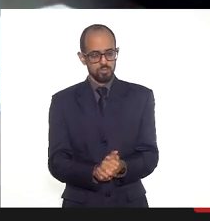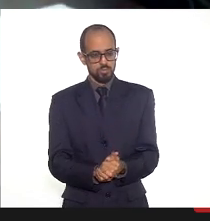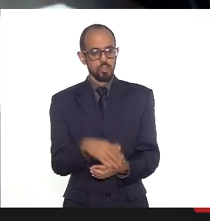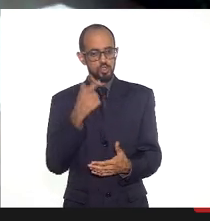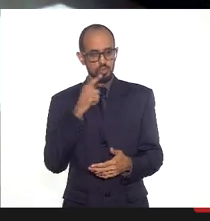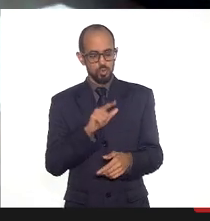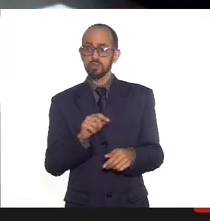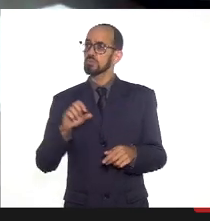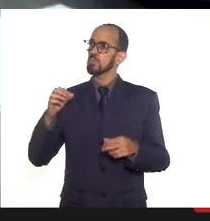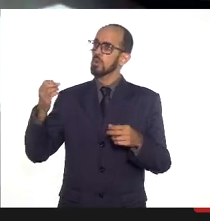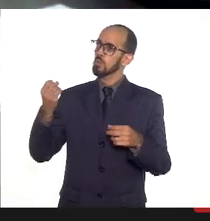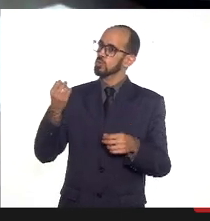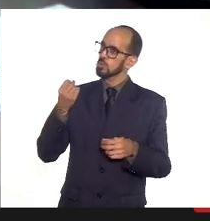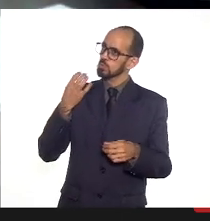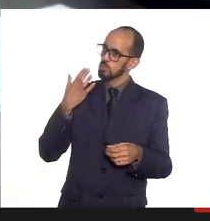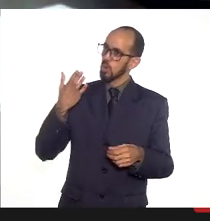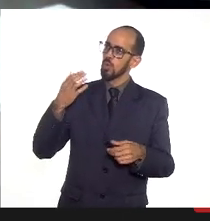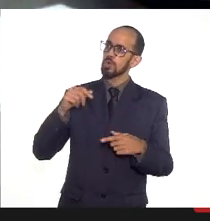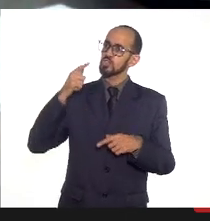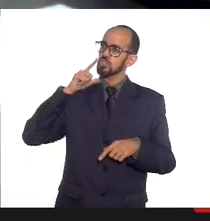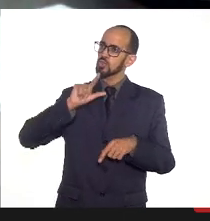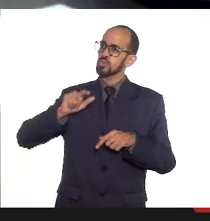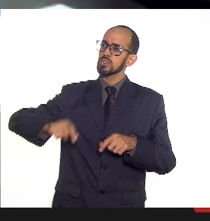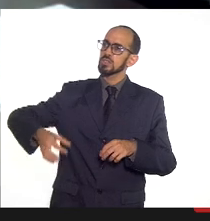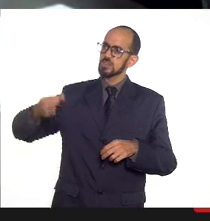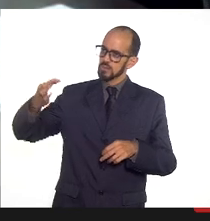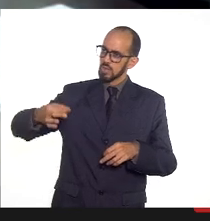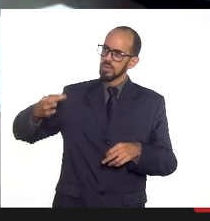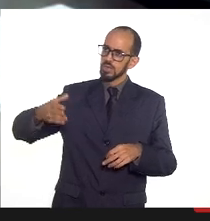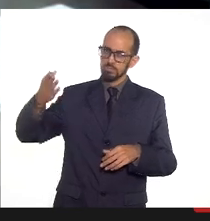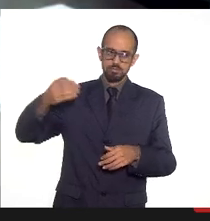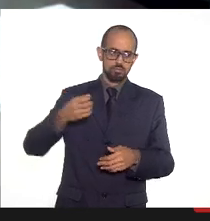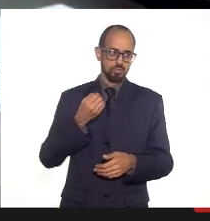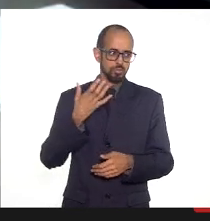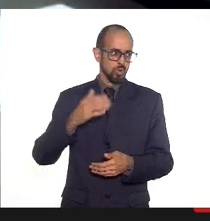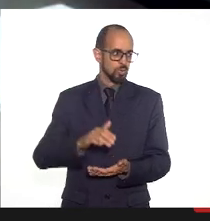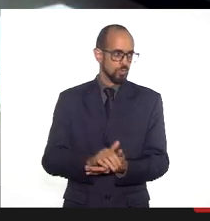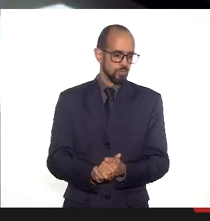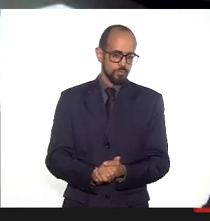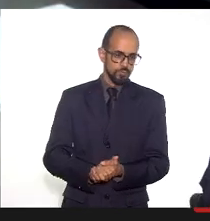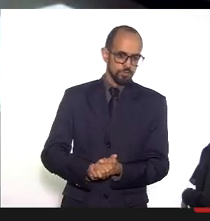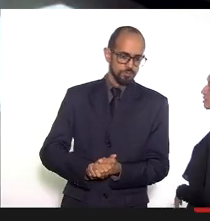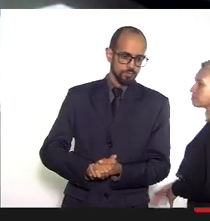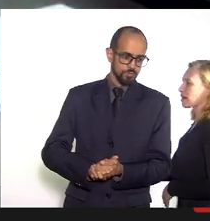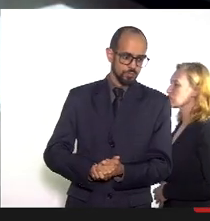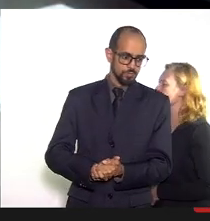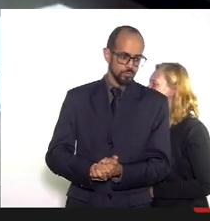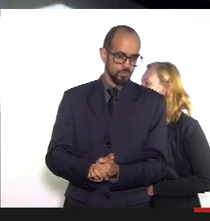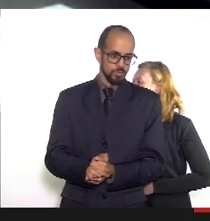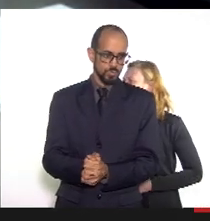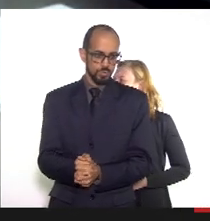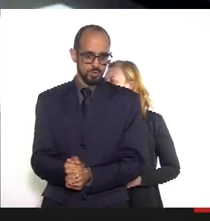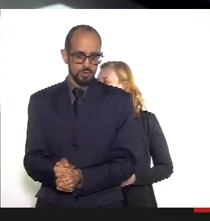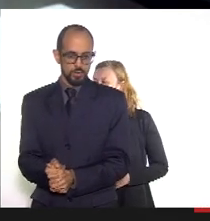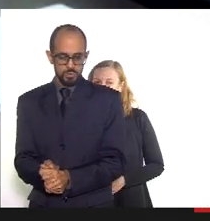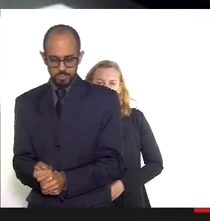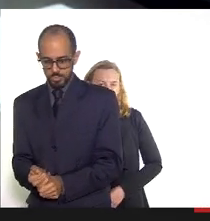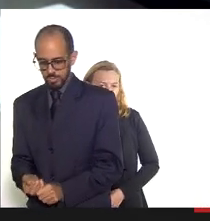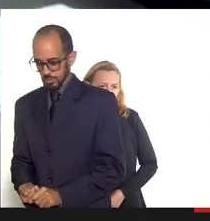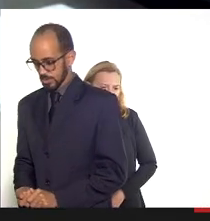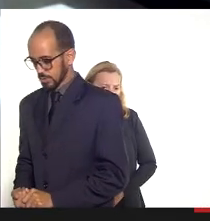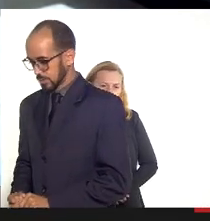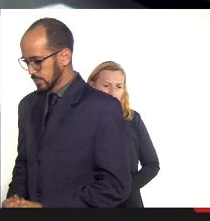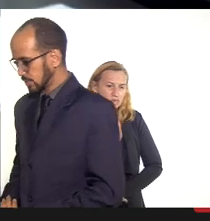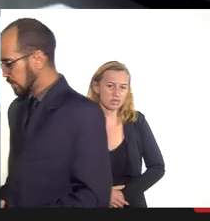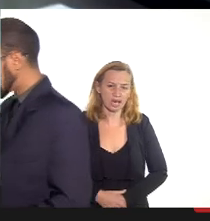os trâmites aqui, certamente. Deixa eu finalizar o bloco de perguntas, deputado, estou indo